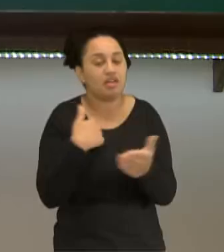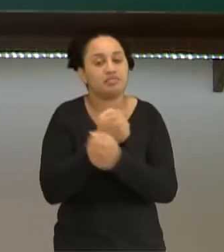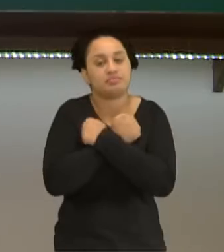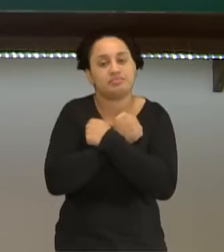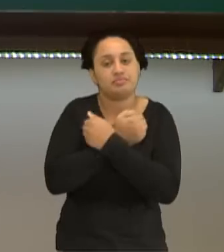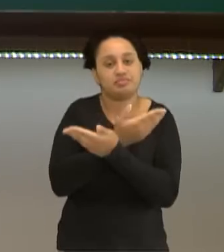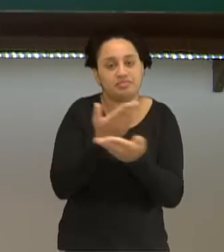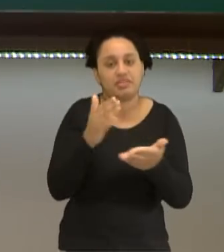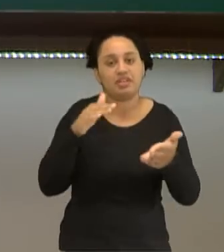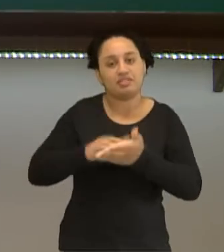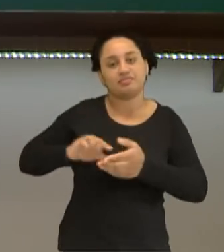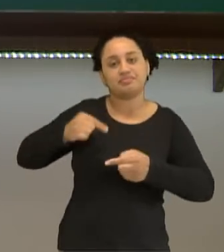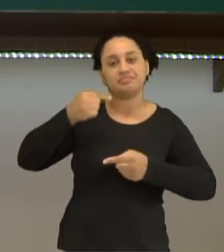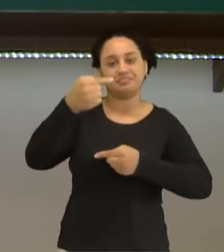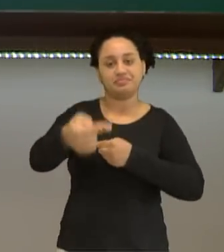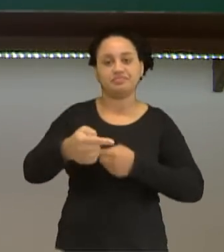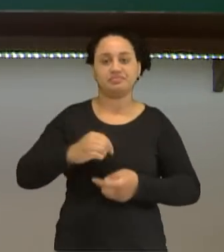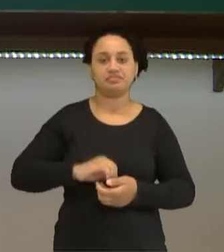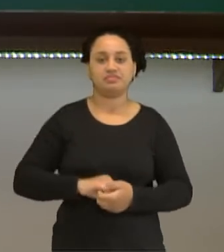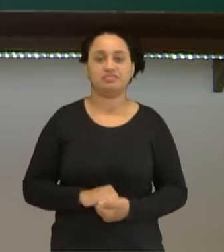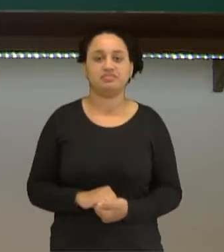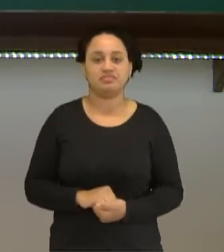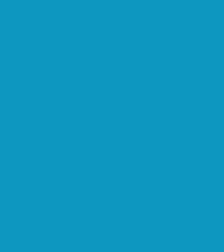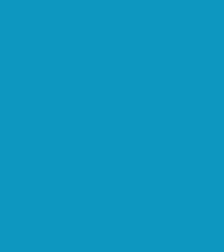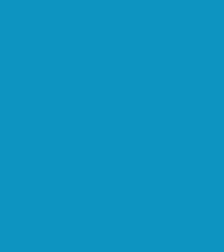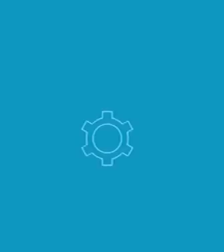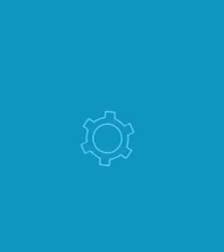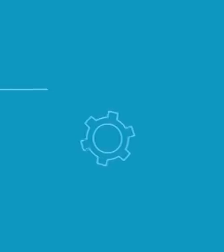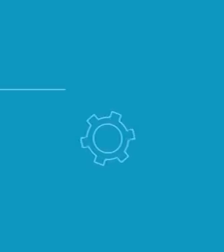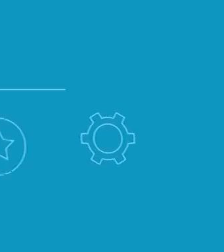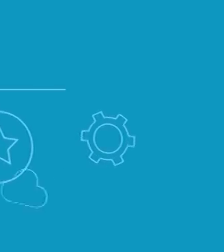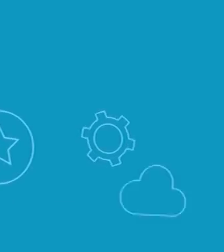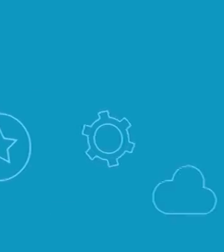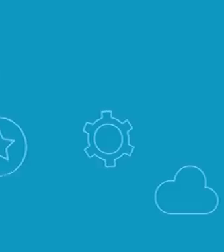grande abraço. Até a próxima. Música